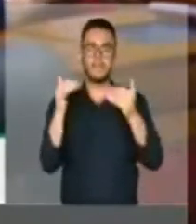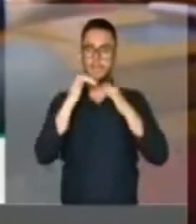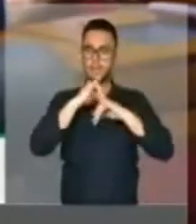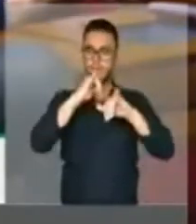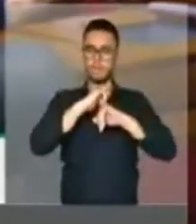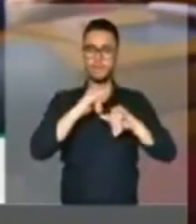presidente.